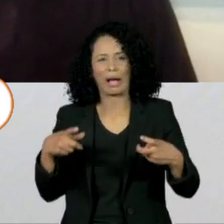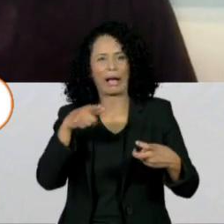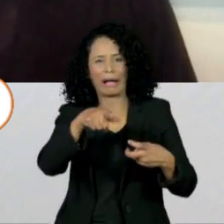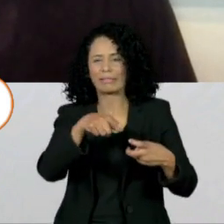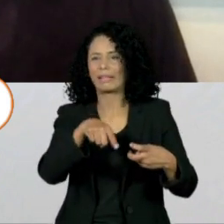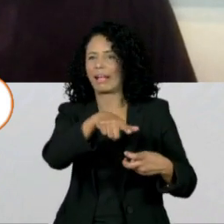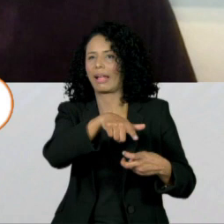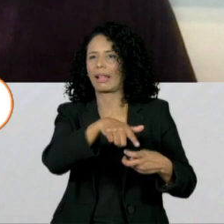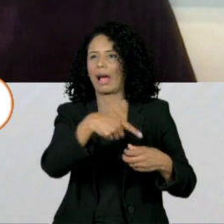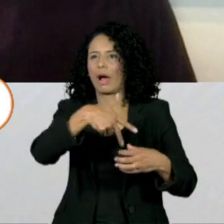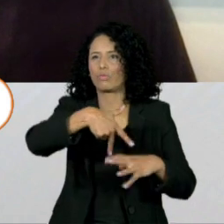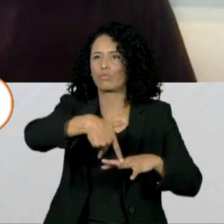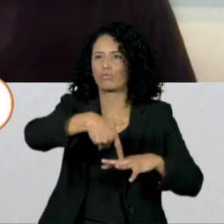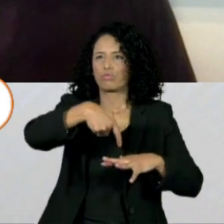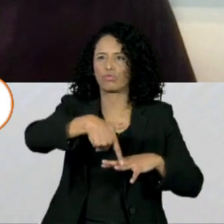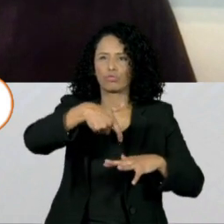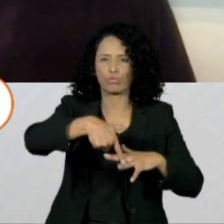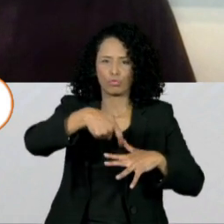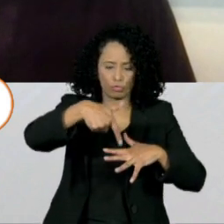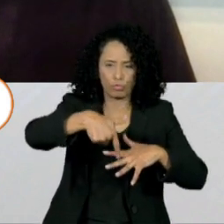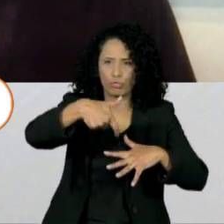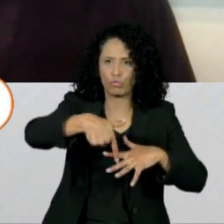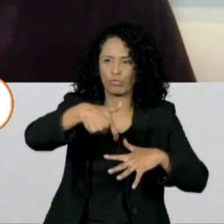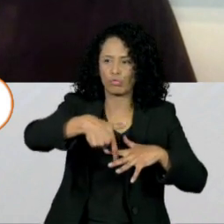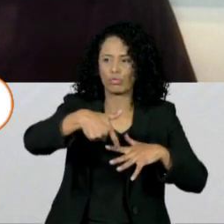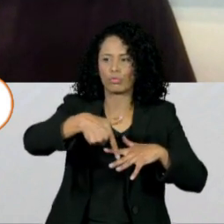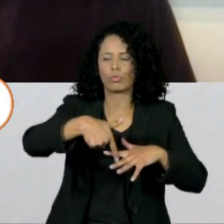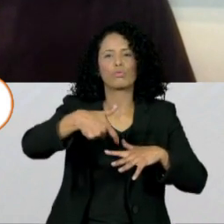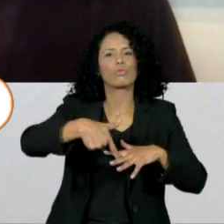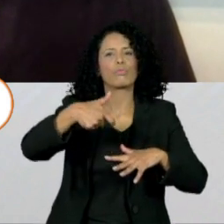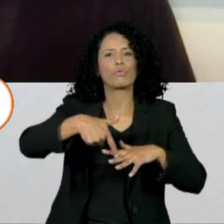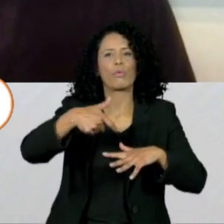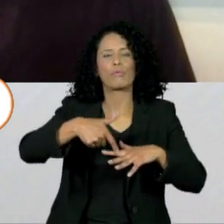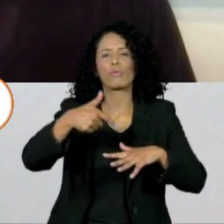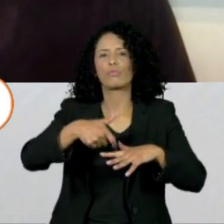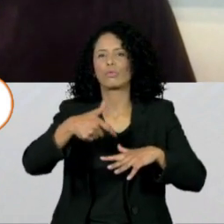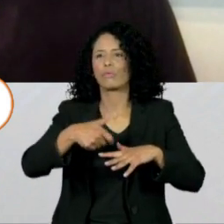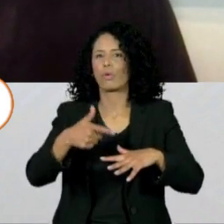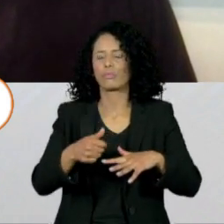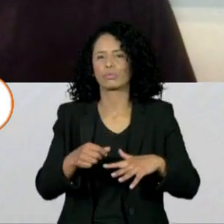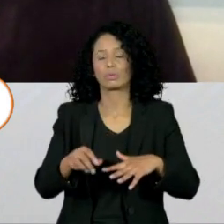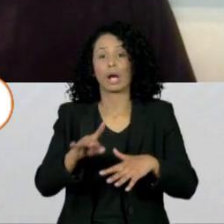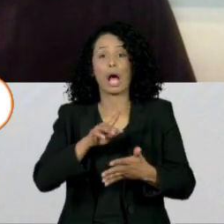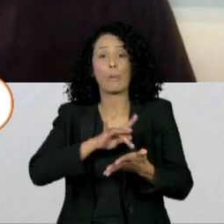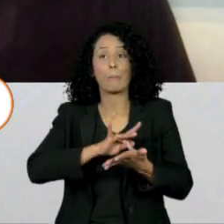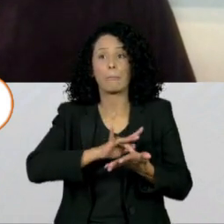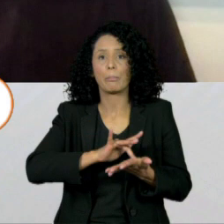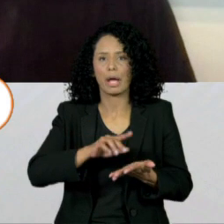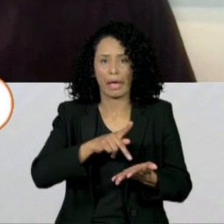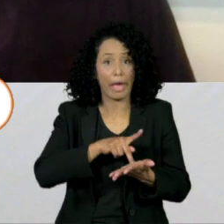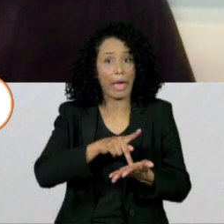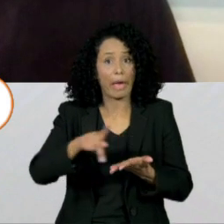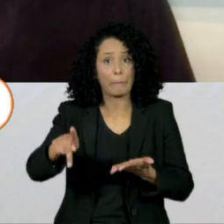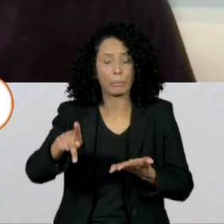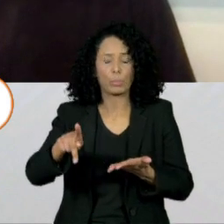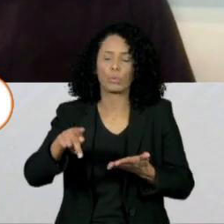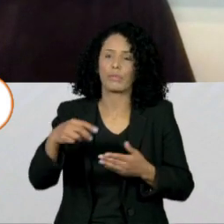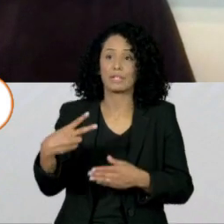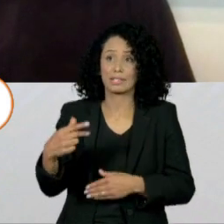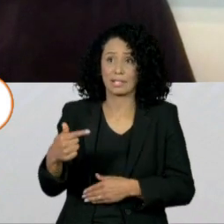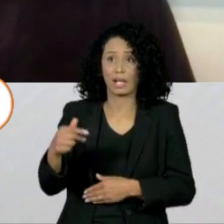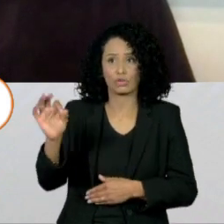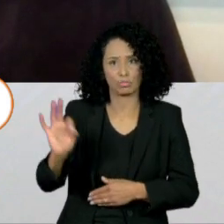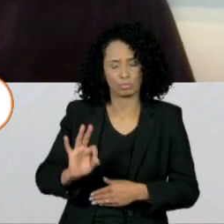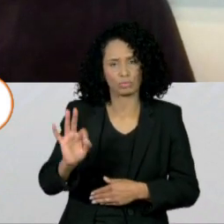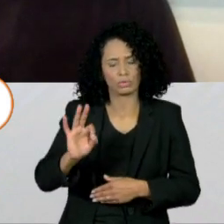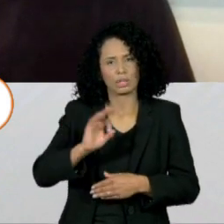é na gasolina pura, gasolina A e diesel puro. Depois, quando vai para a distribuidora, a gasolina tem a mistura de 27% de